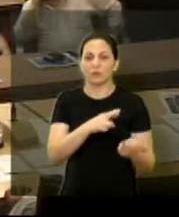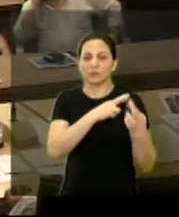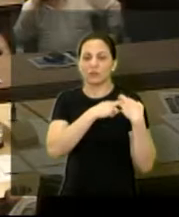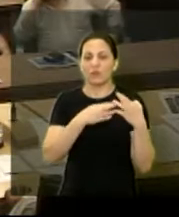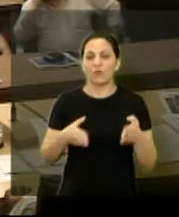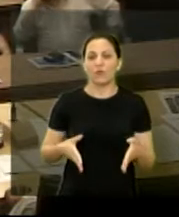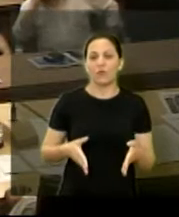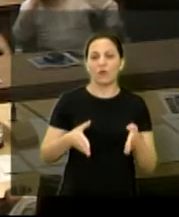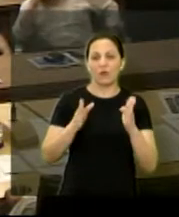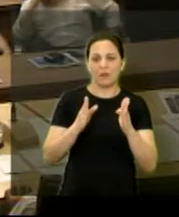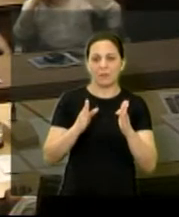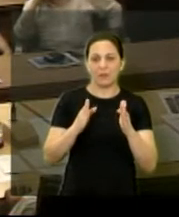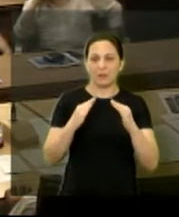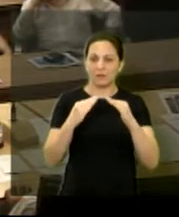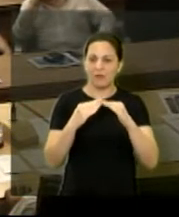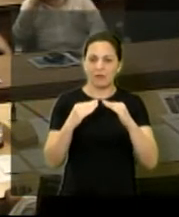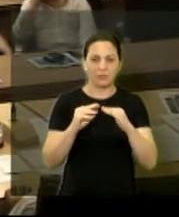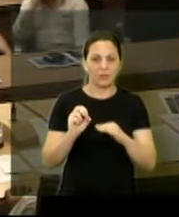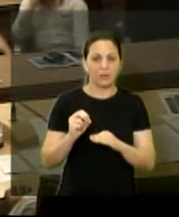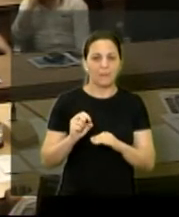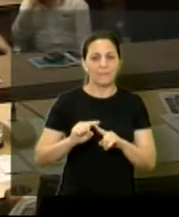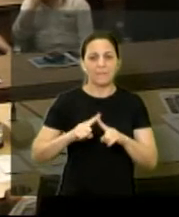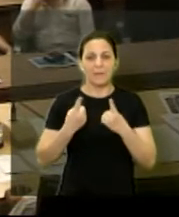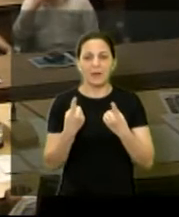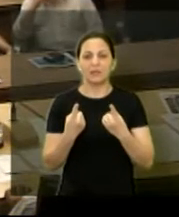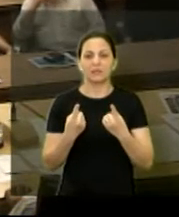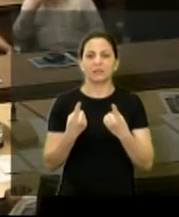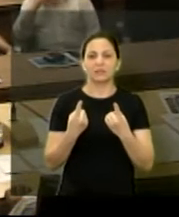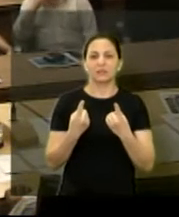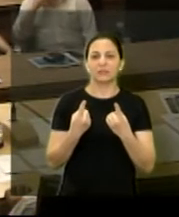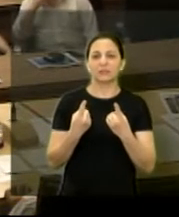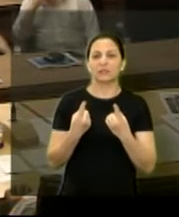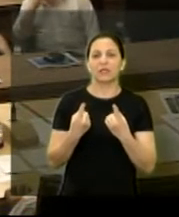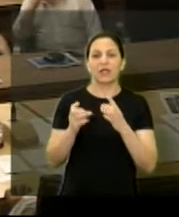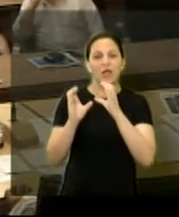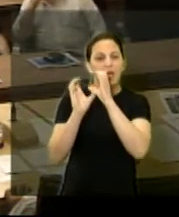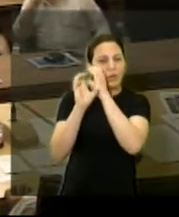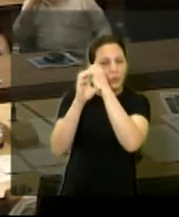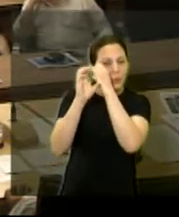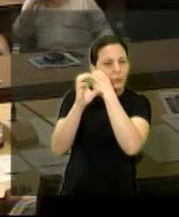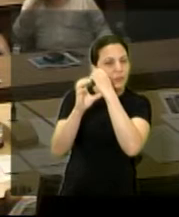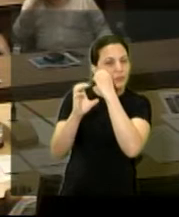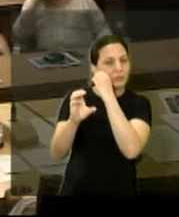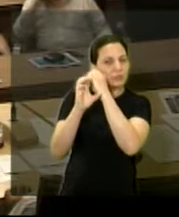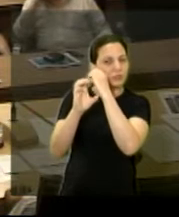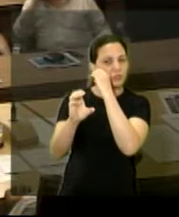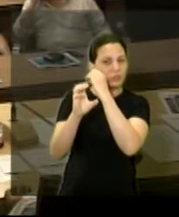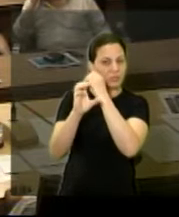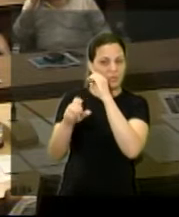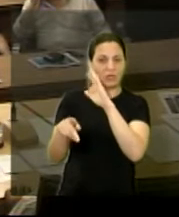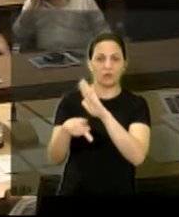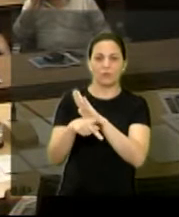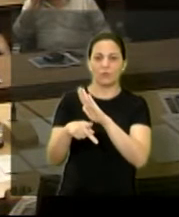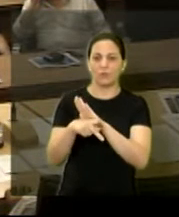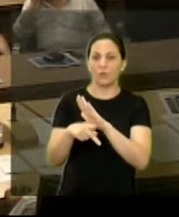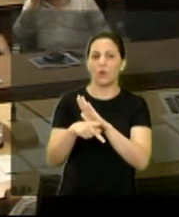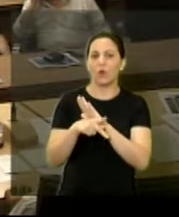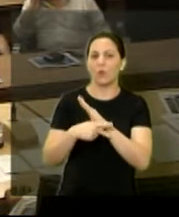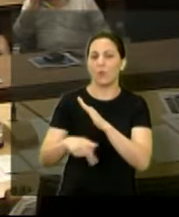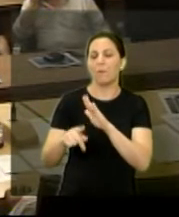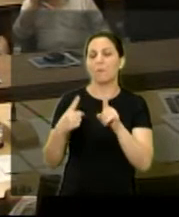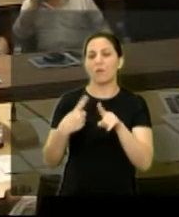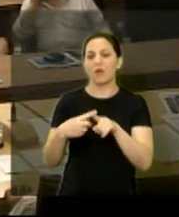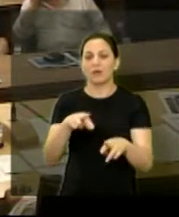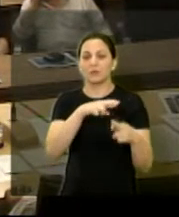imóvel mas sim o engenheiro que levou a planta a responsabilidade é dele. Se já existe algum planejamento na